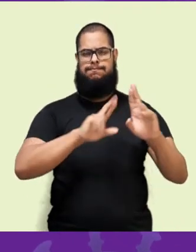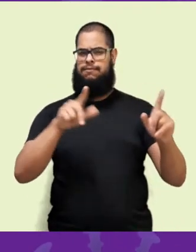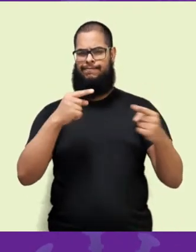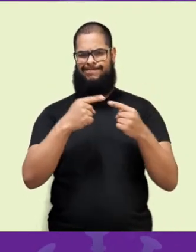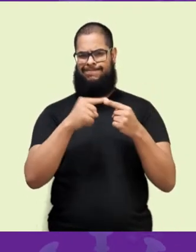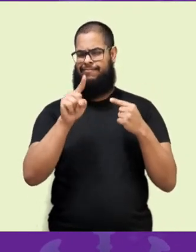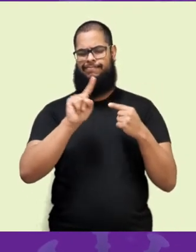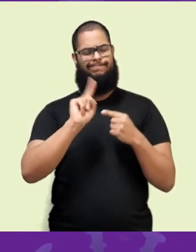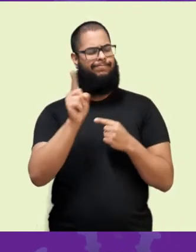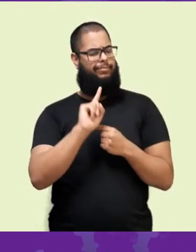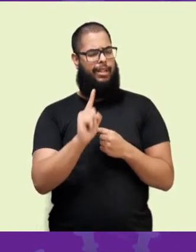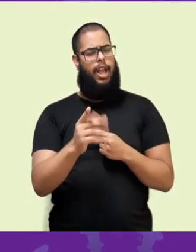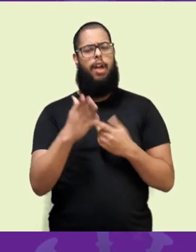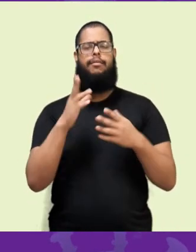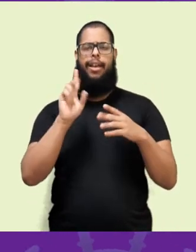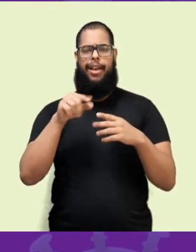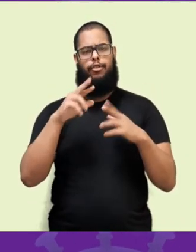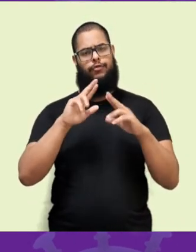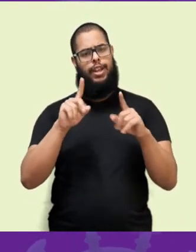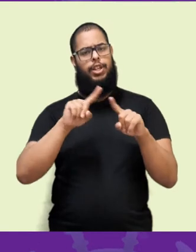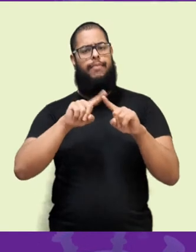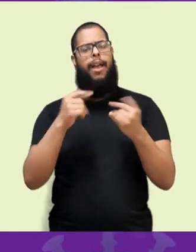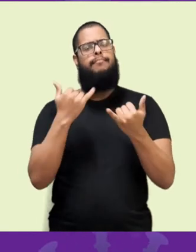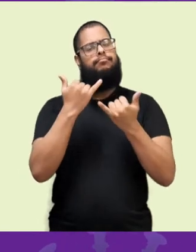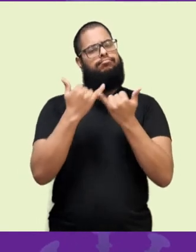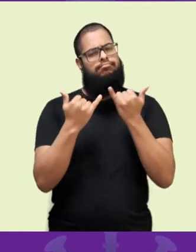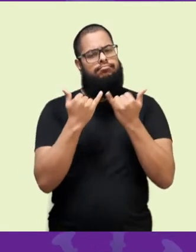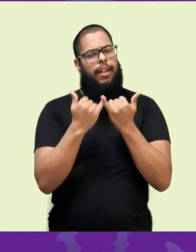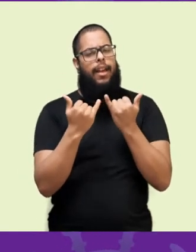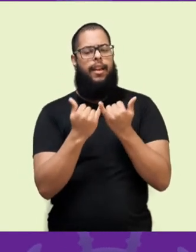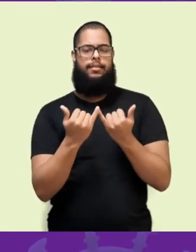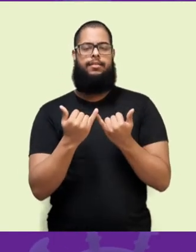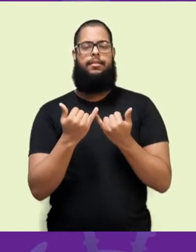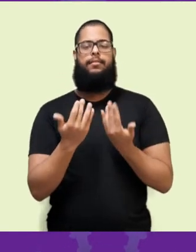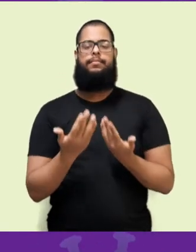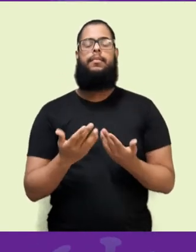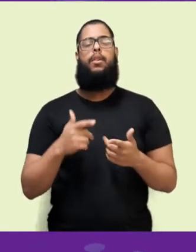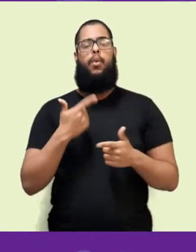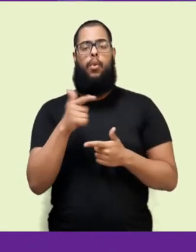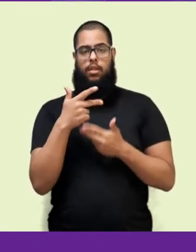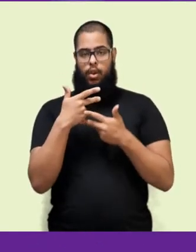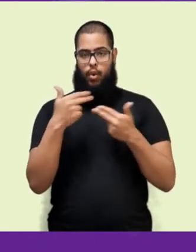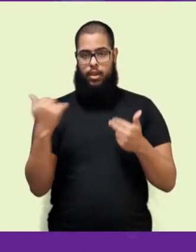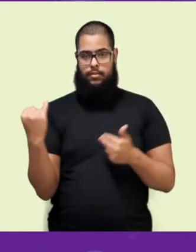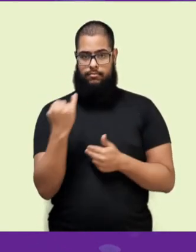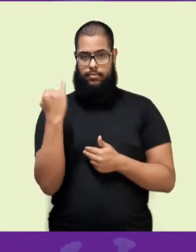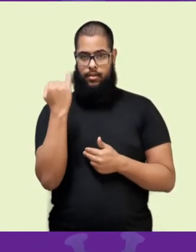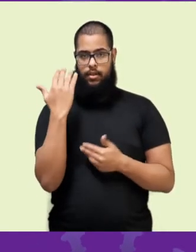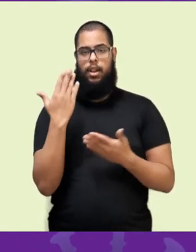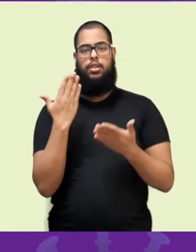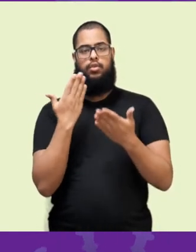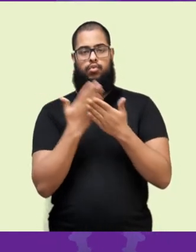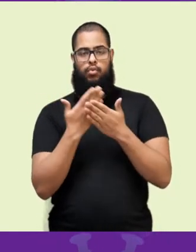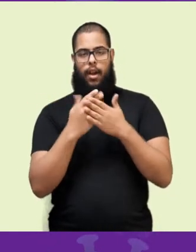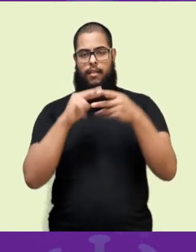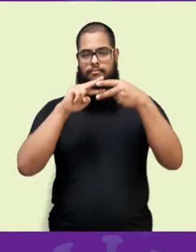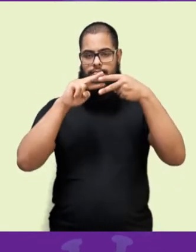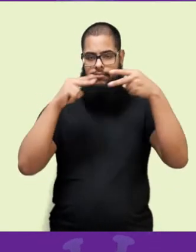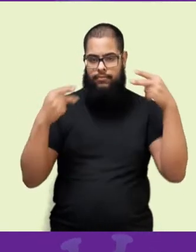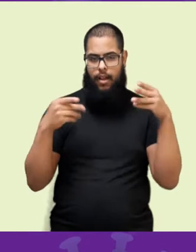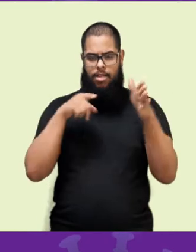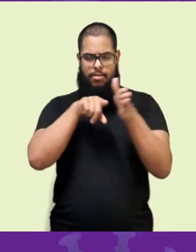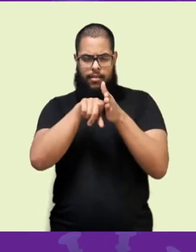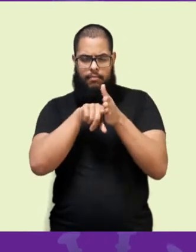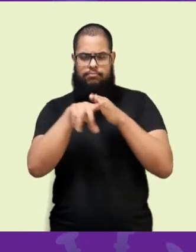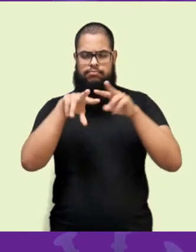tivessem alguma implicação clínica ou epidemiológica significativa. Outra importância da gente fazer